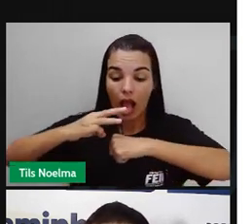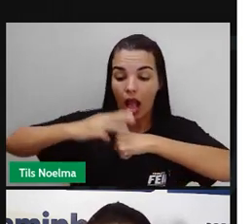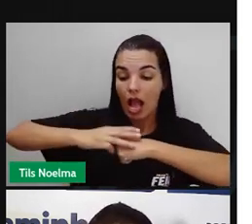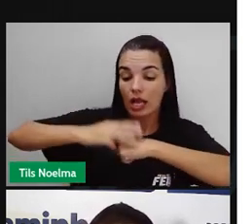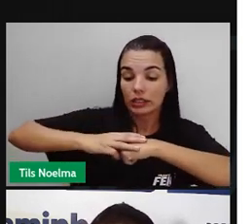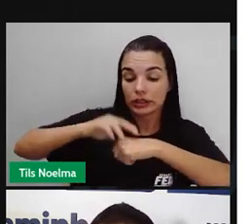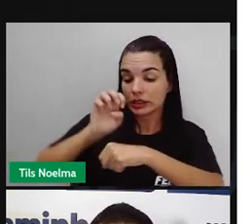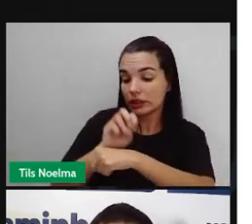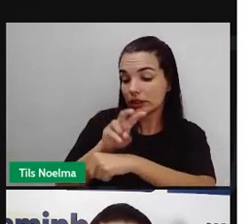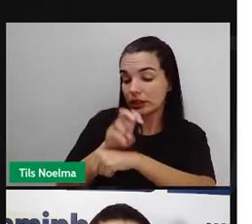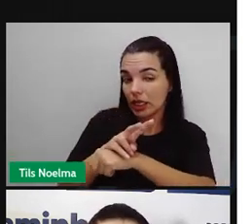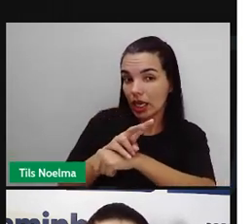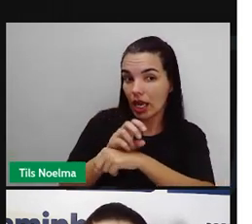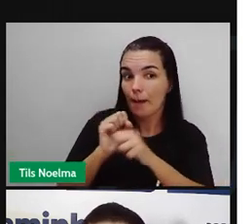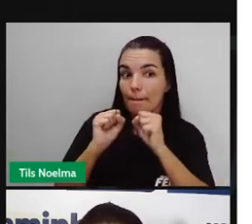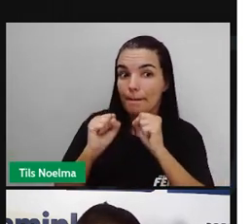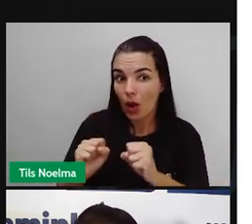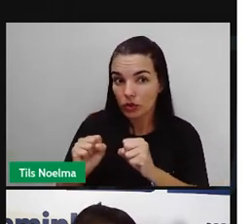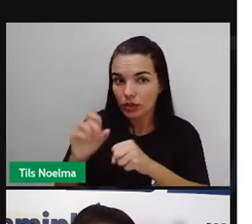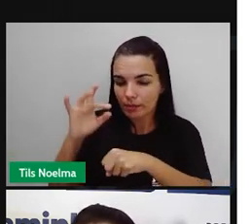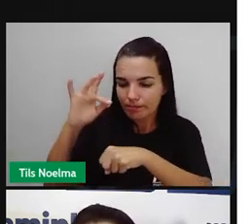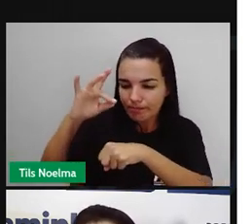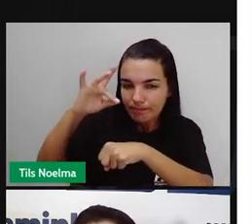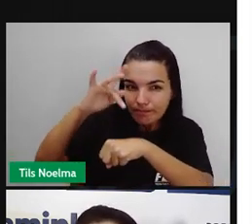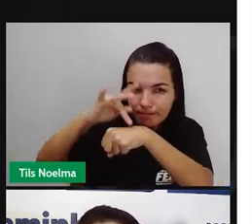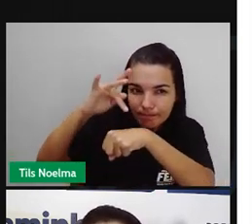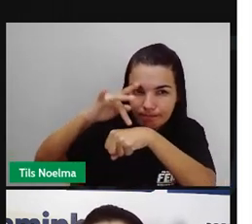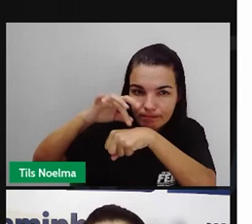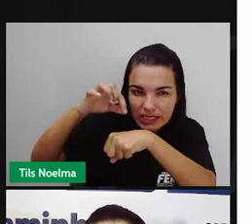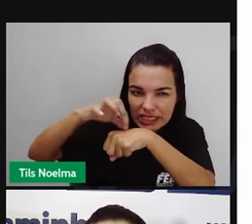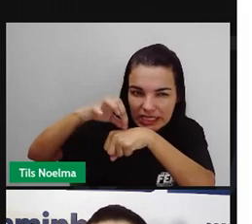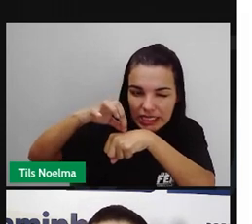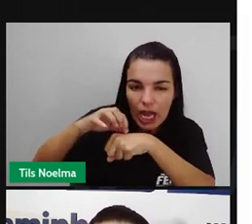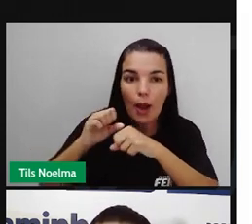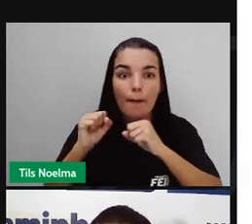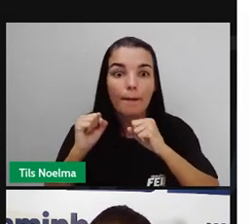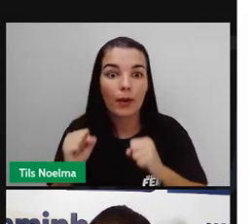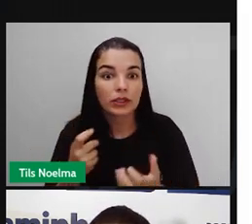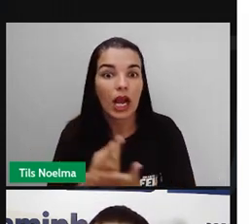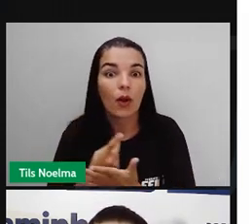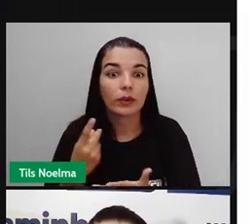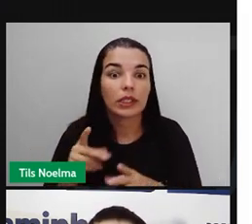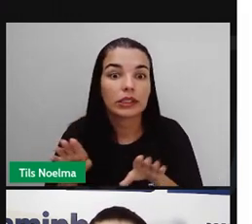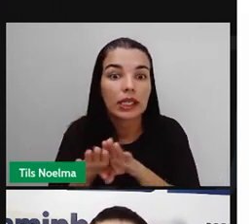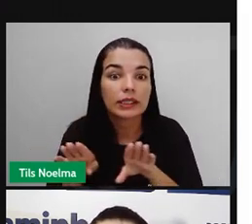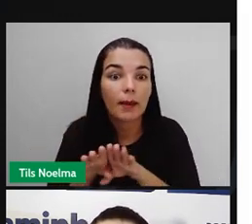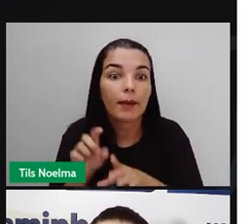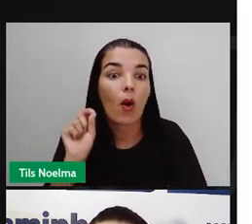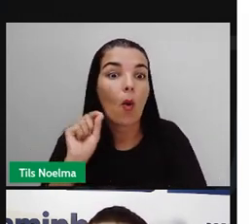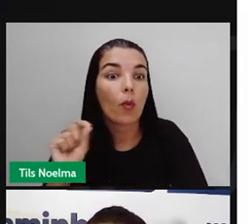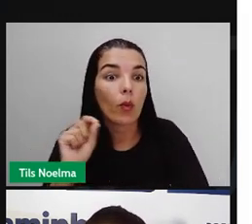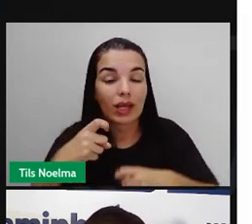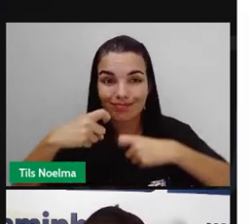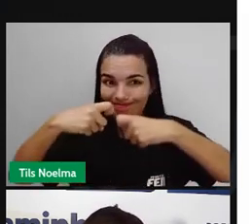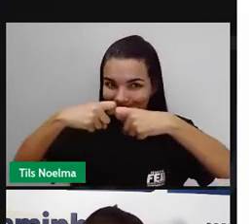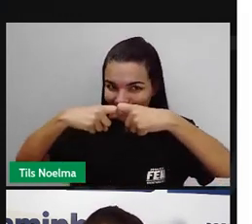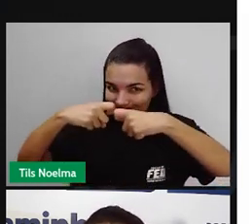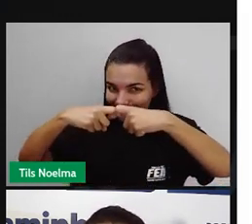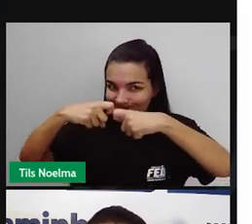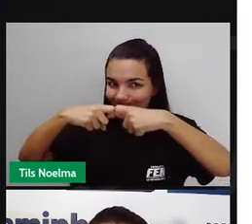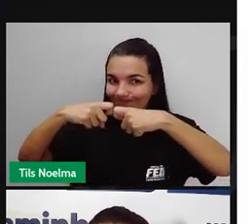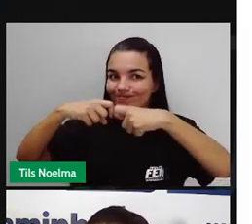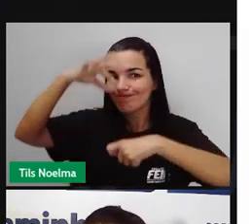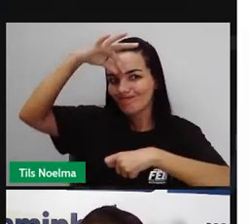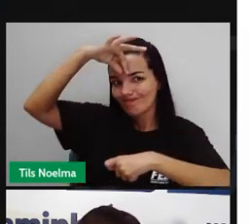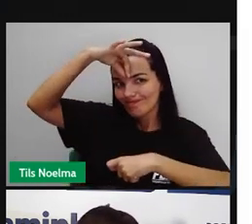além de ser transmitida pela picada, ela pode acontecer por meio do contato sexual,